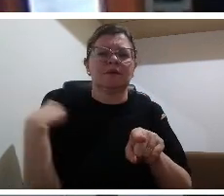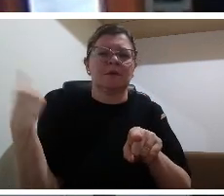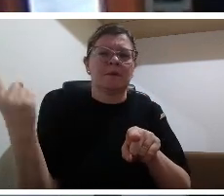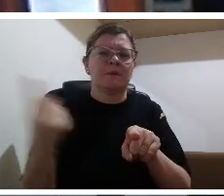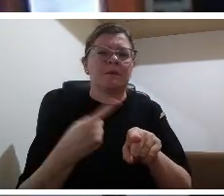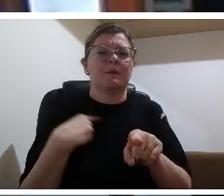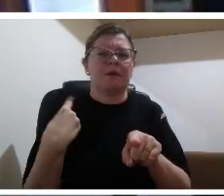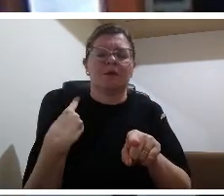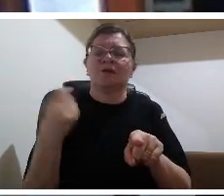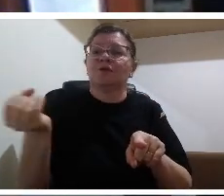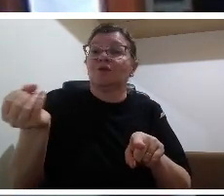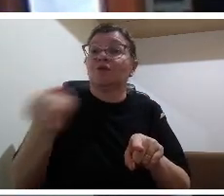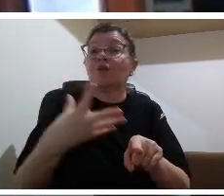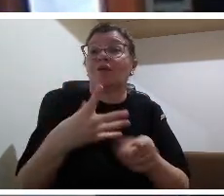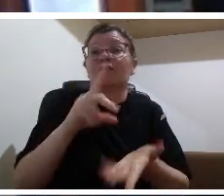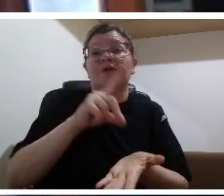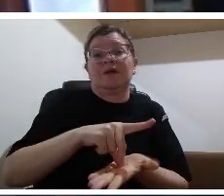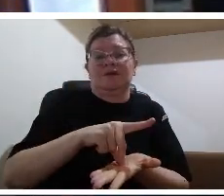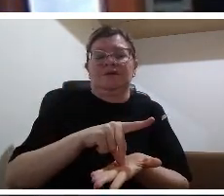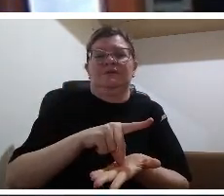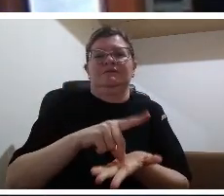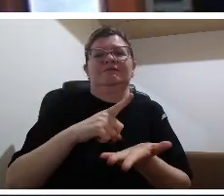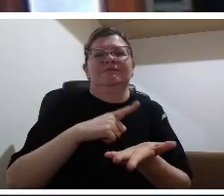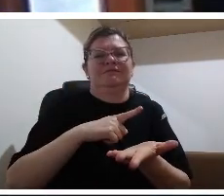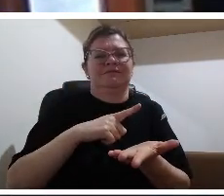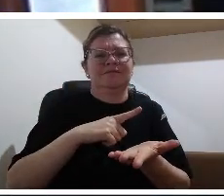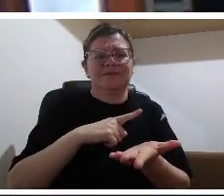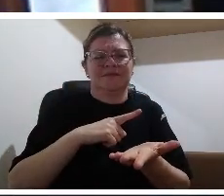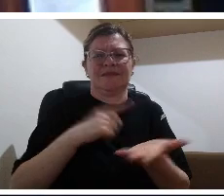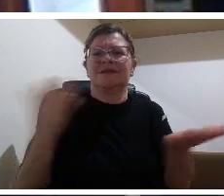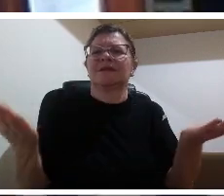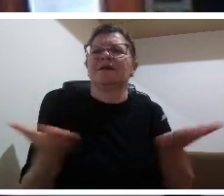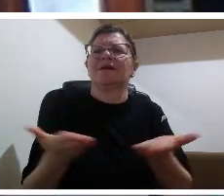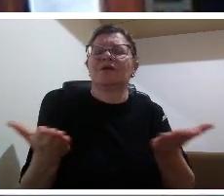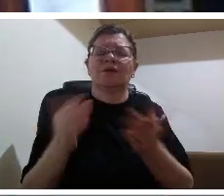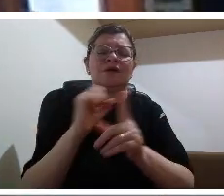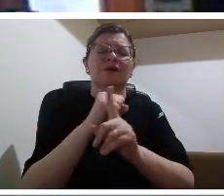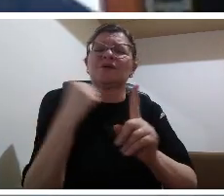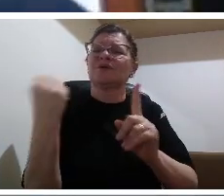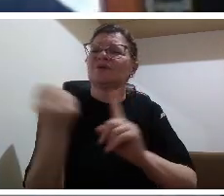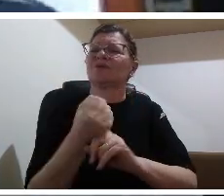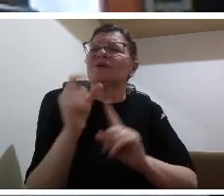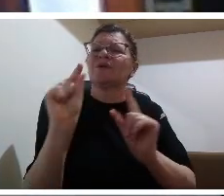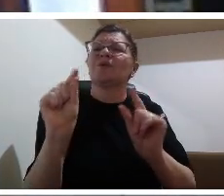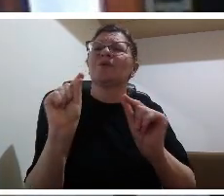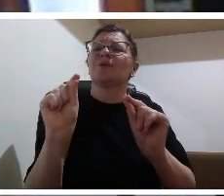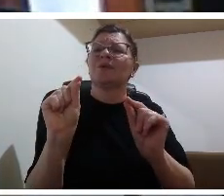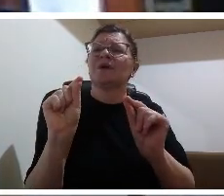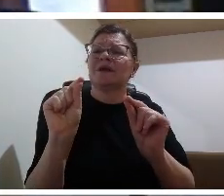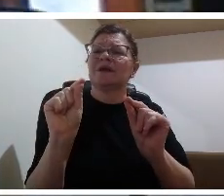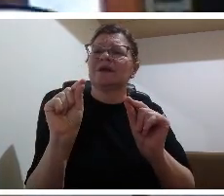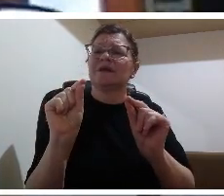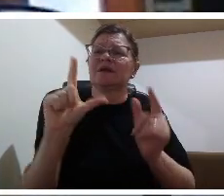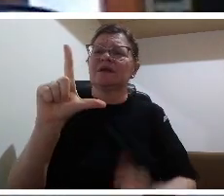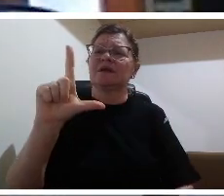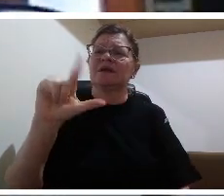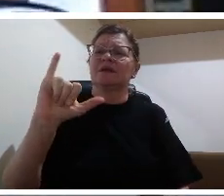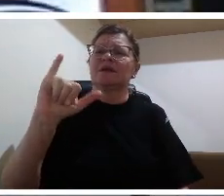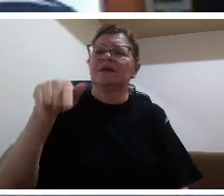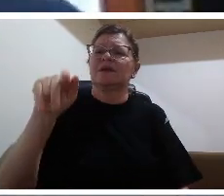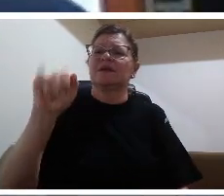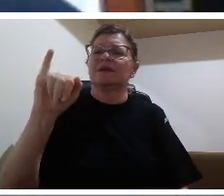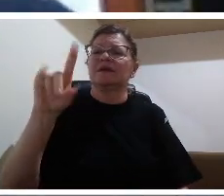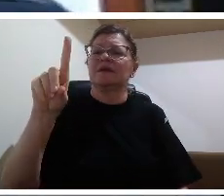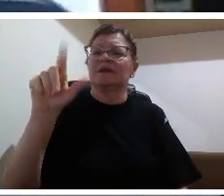diz o Robesbaum não é o outro lá que eu esqueci o nome nós vivemos numa sociedade líquida